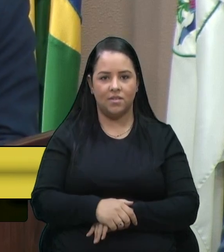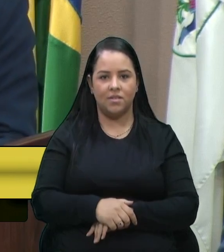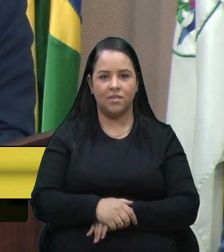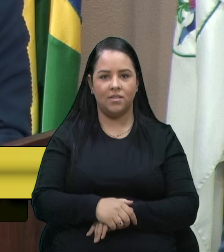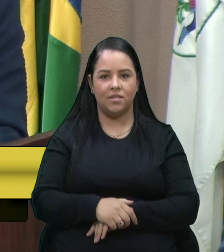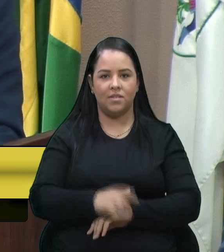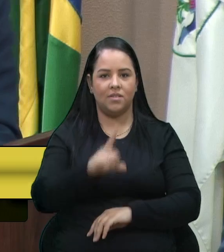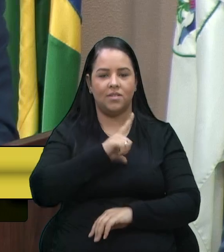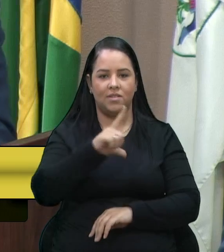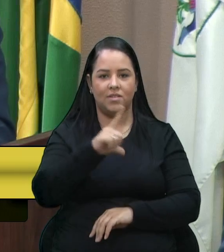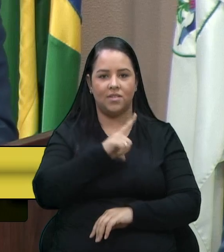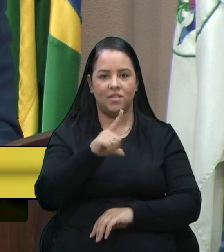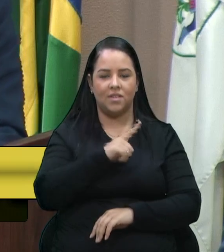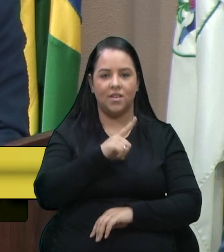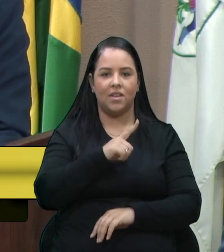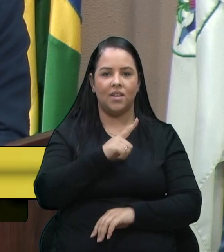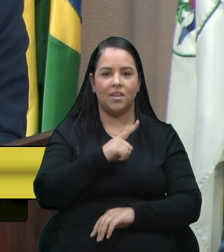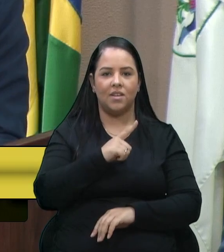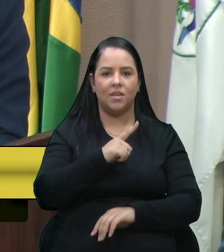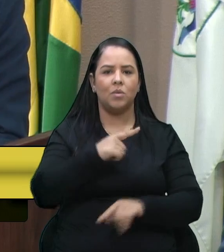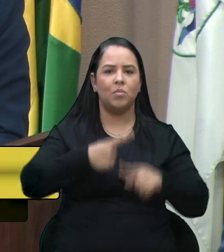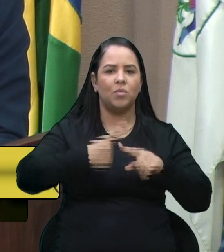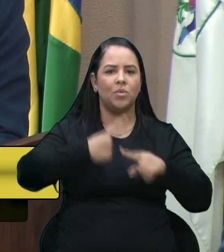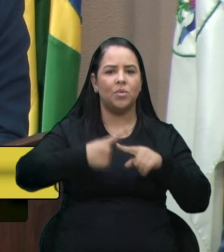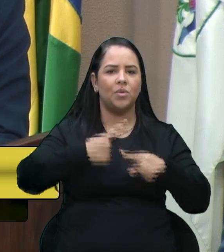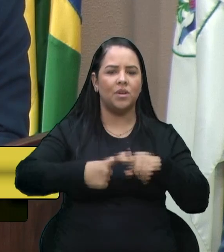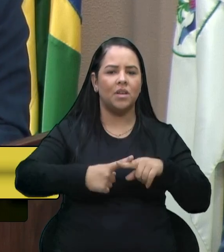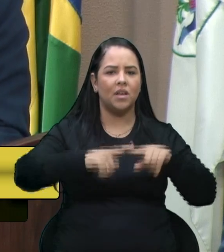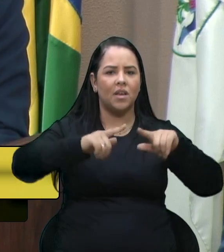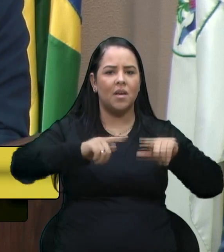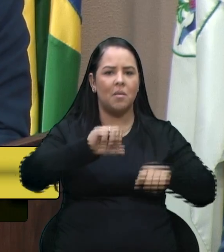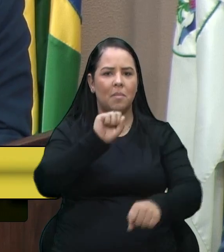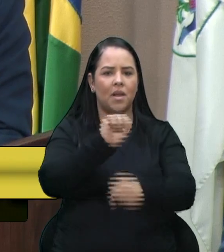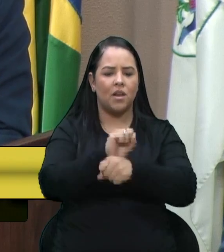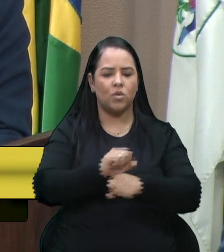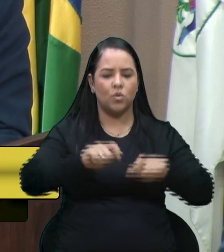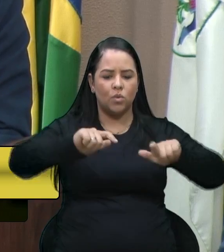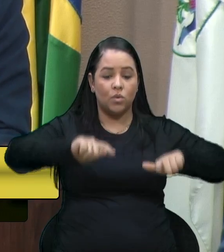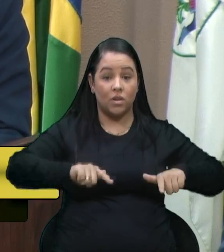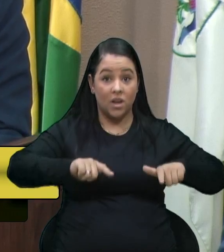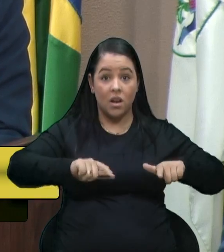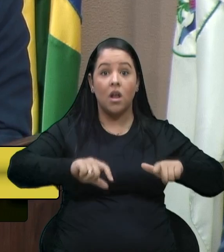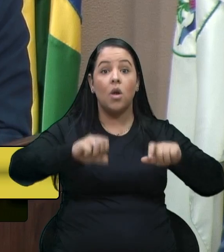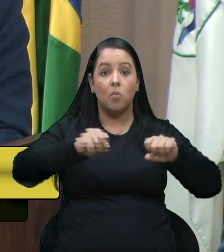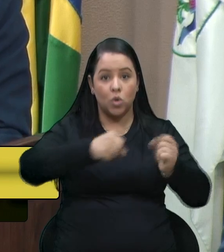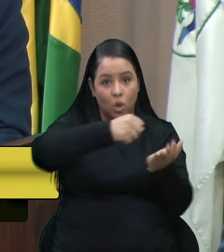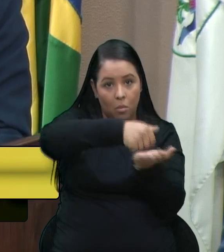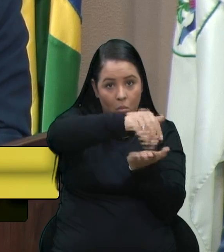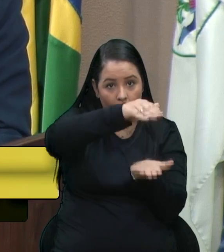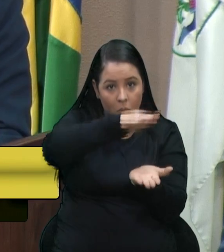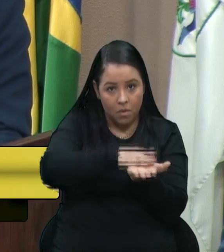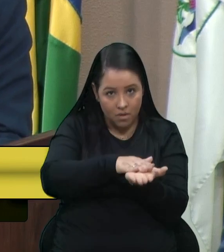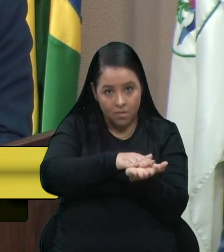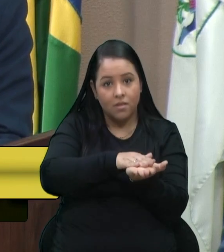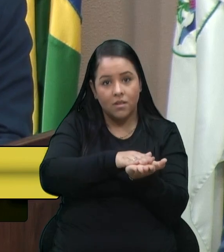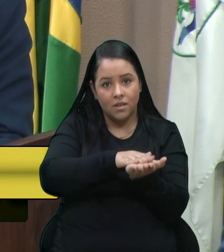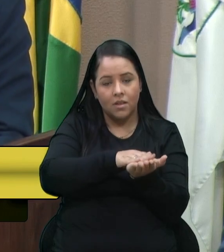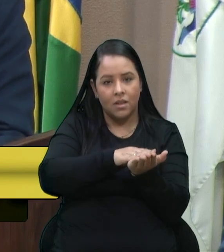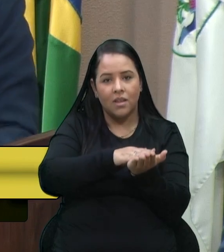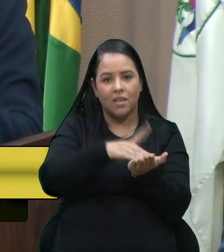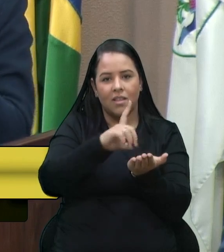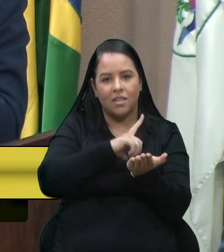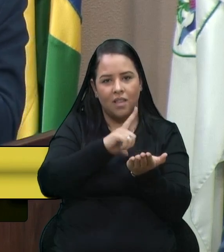Trânsito Brasileiro, disciplina que parar veículos sobre a área demarcada é passivo de multa e é uma infração média.